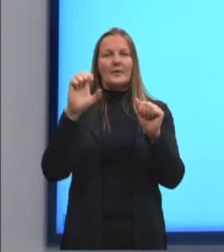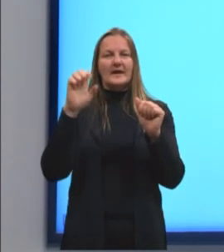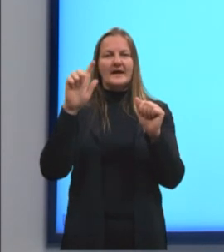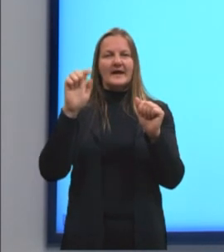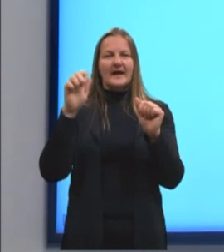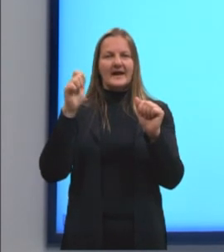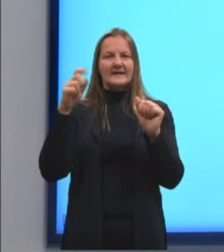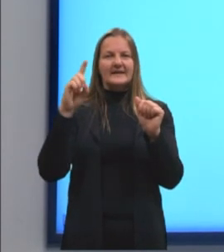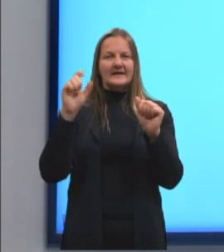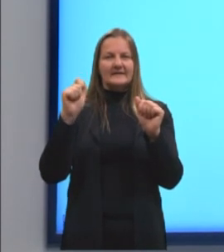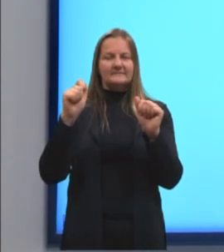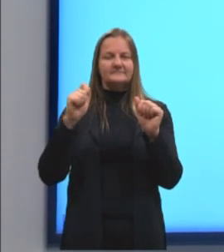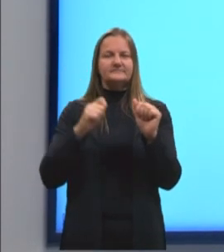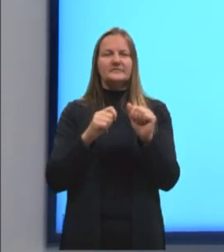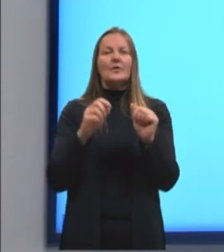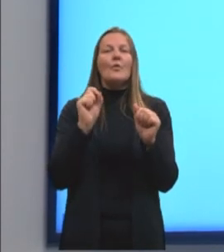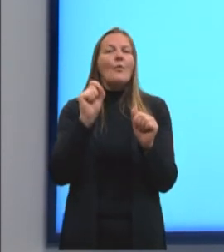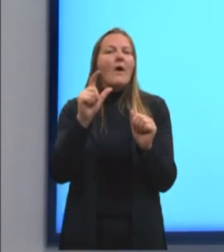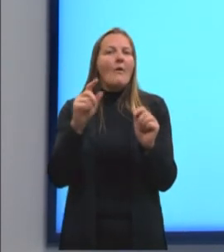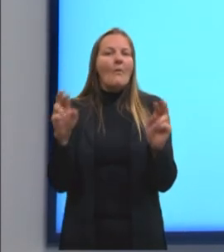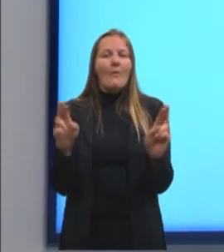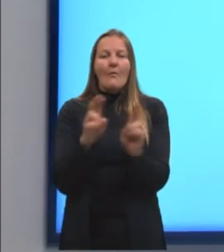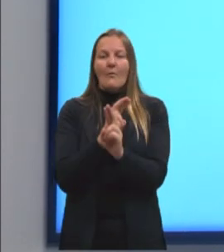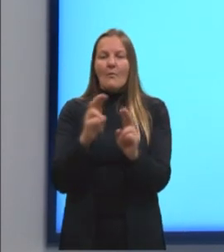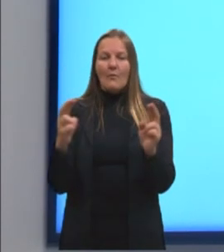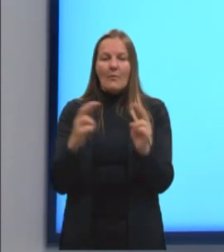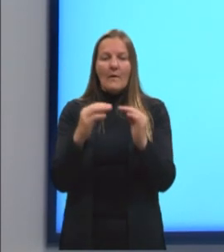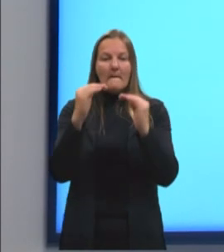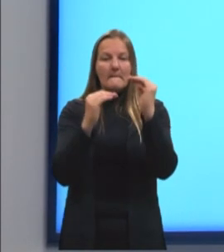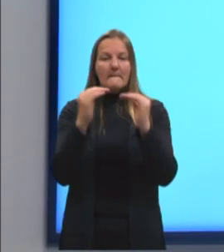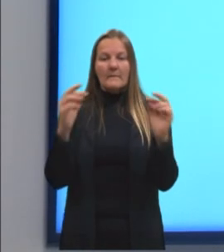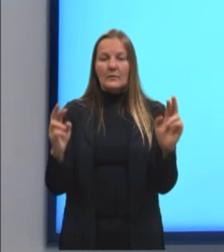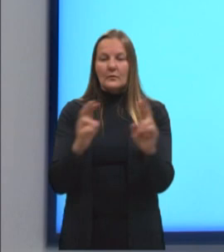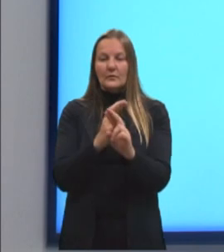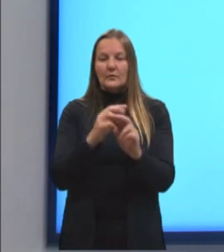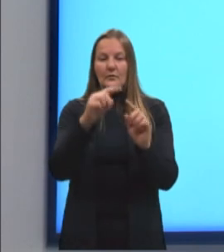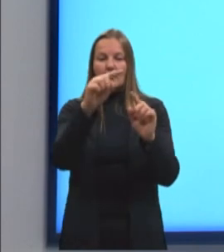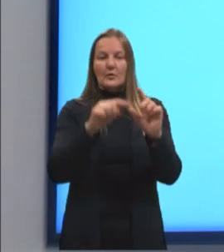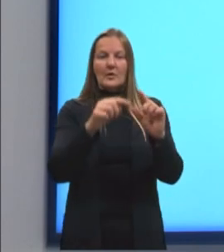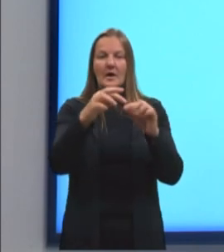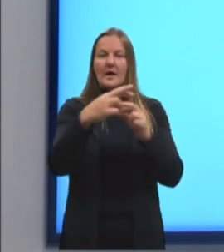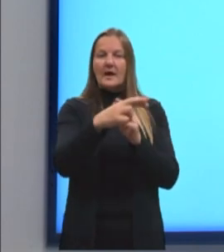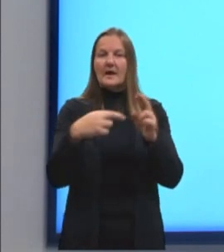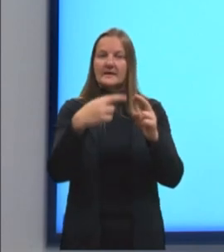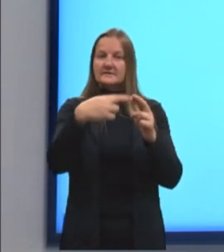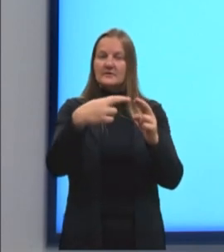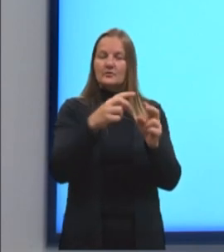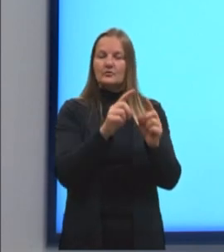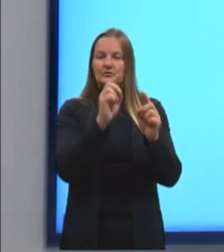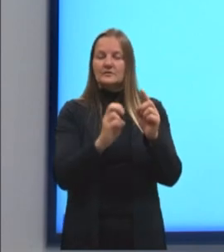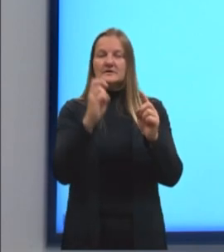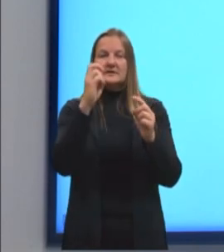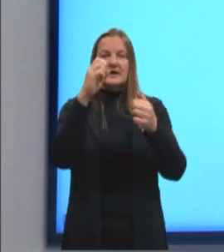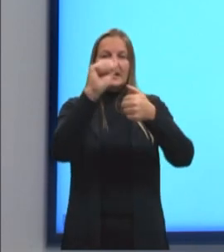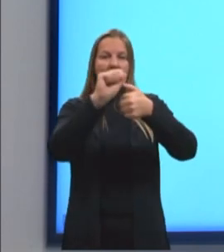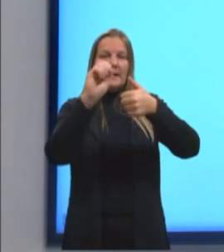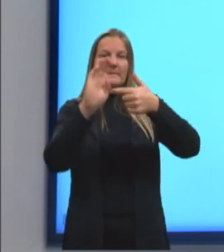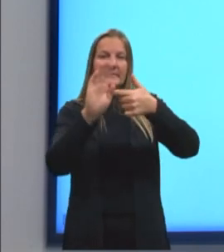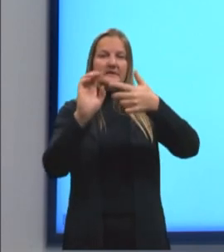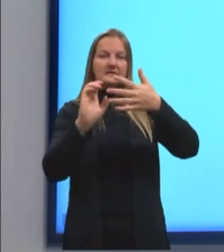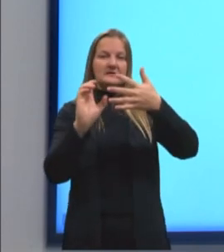Qual é a razão entre as medidas da largura e do comprimento da nova folha? Então, nós temos ali cinco alternativas.